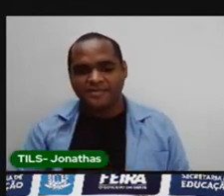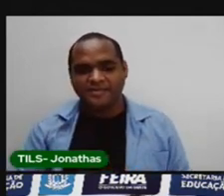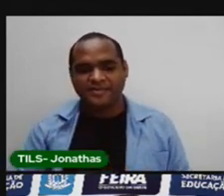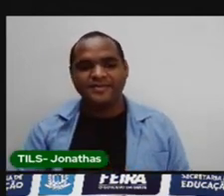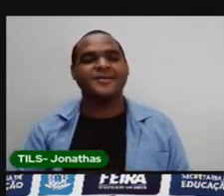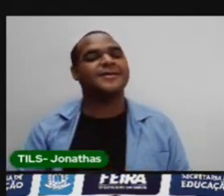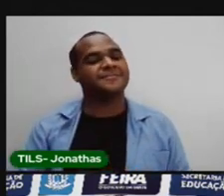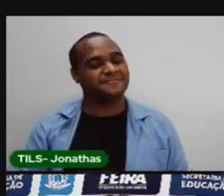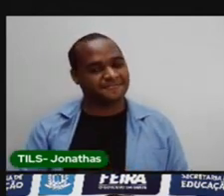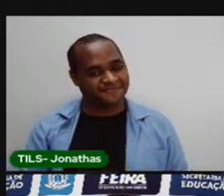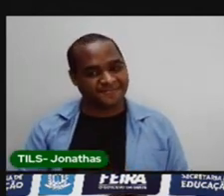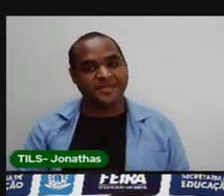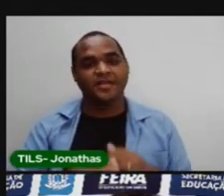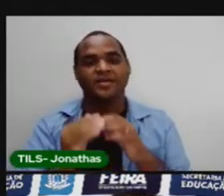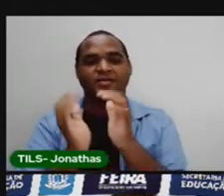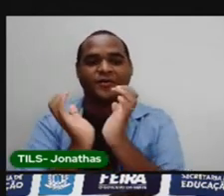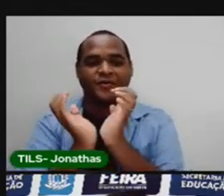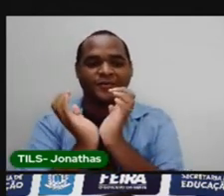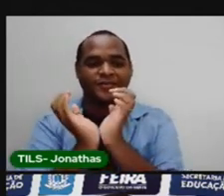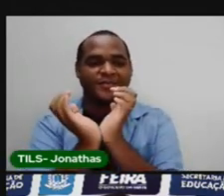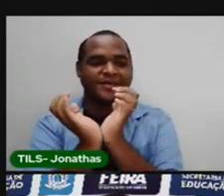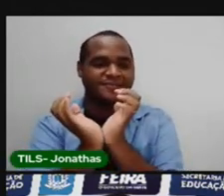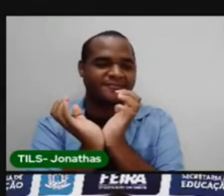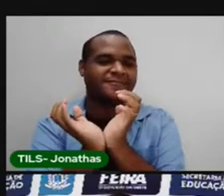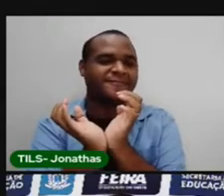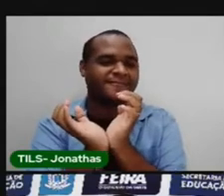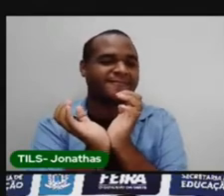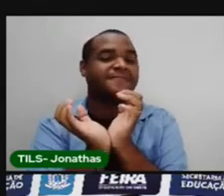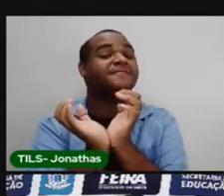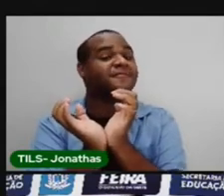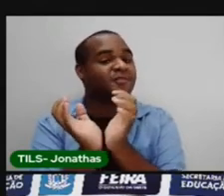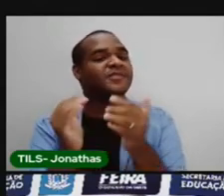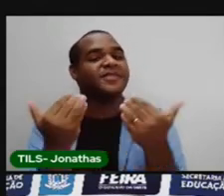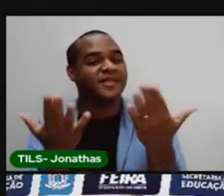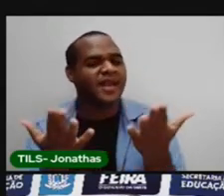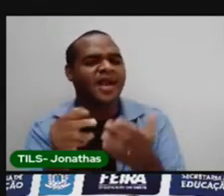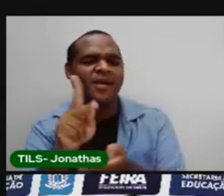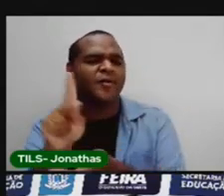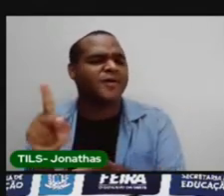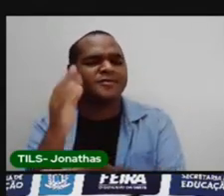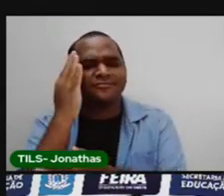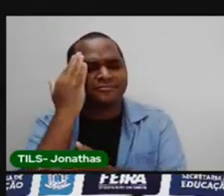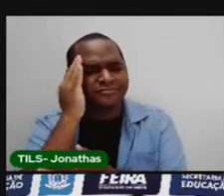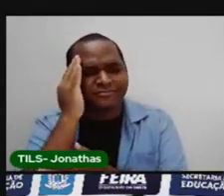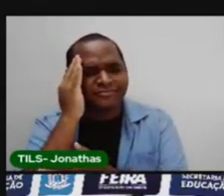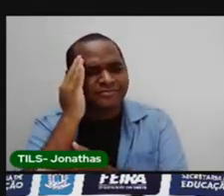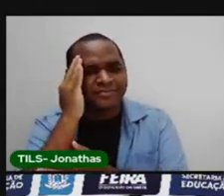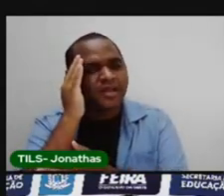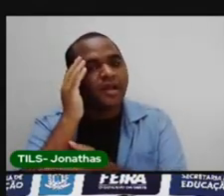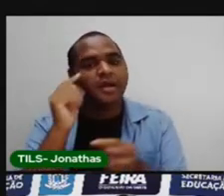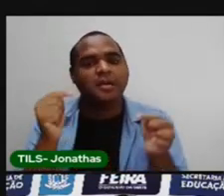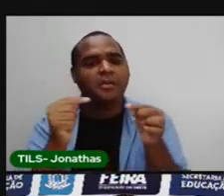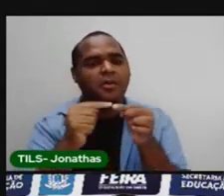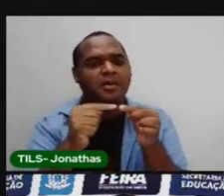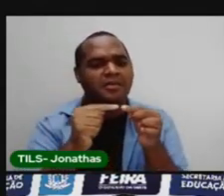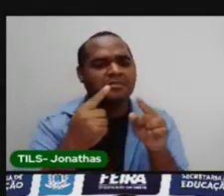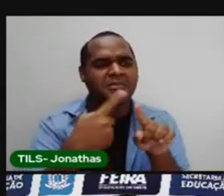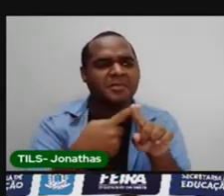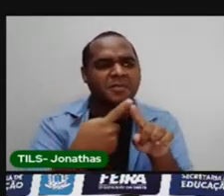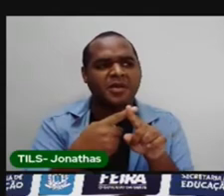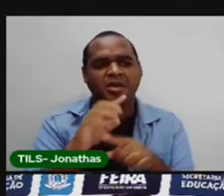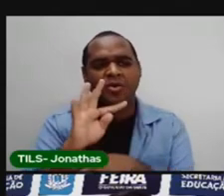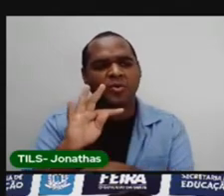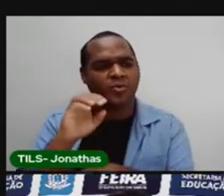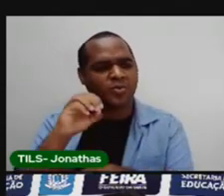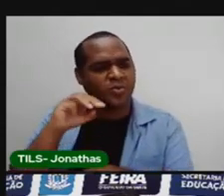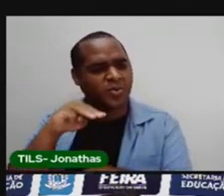Isso aí. O tomba. Aí, Pró, eu não entendi por que essas duas figuras deu tomba.